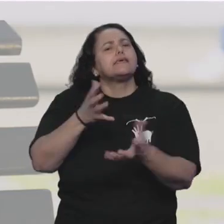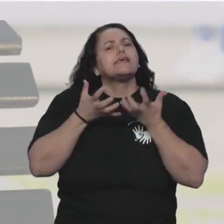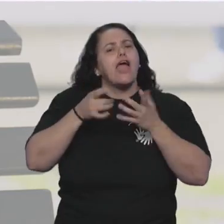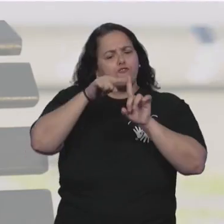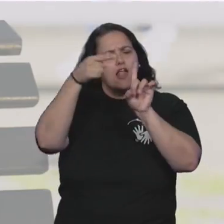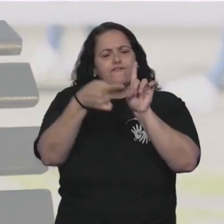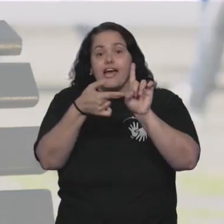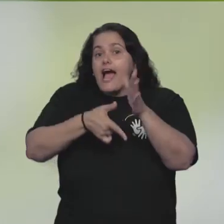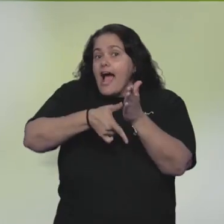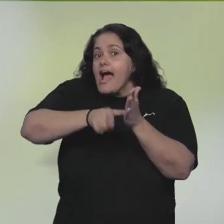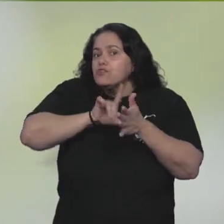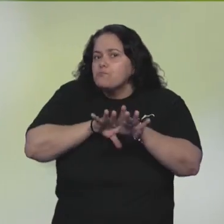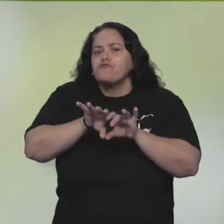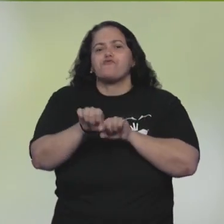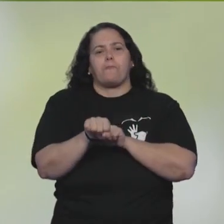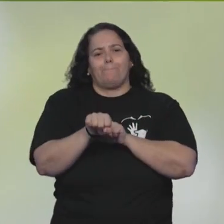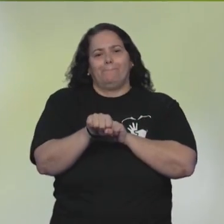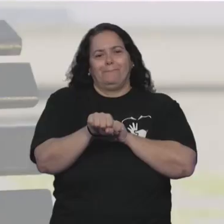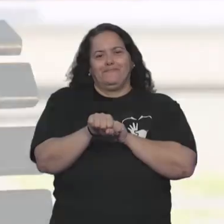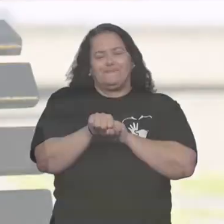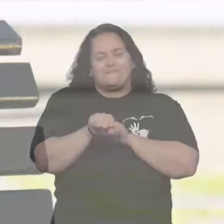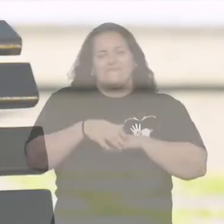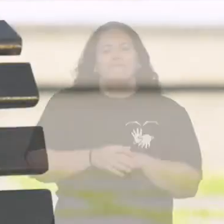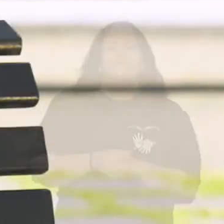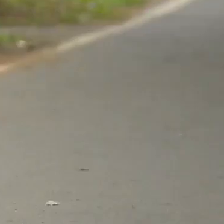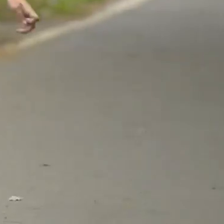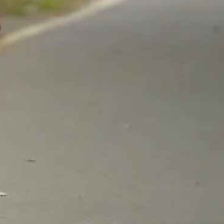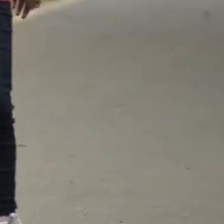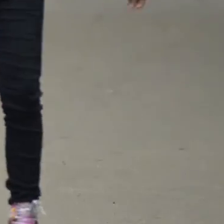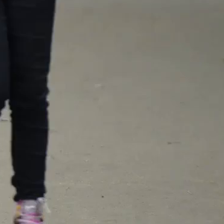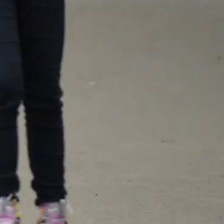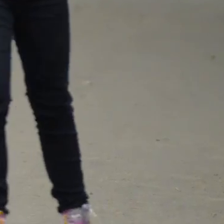engravidar para ganhar antes da minha formatura.